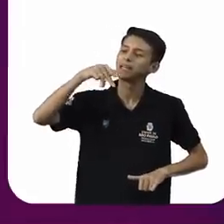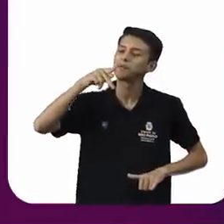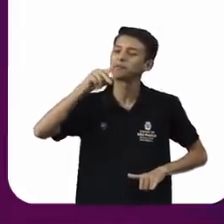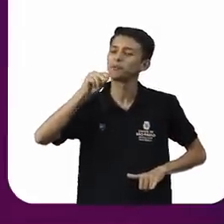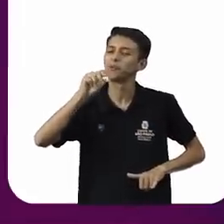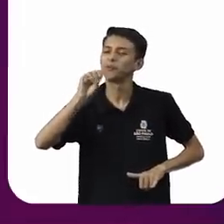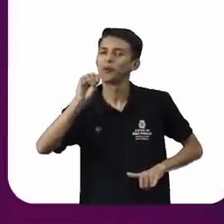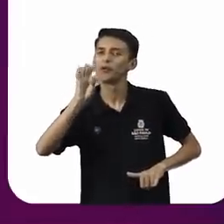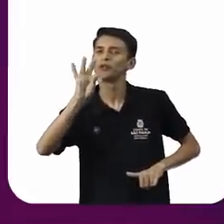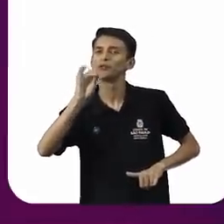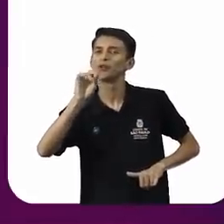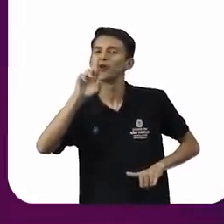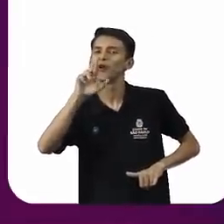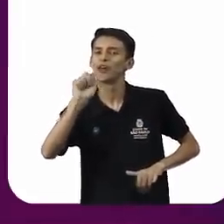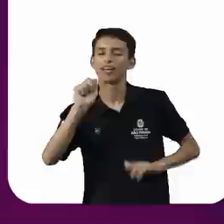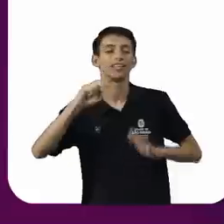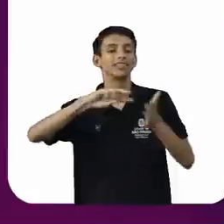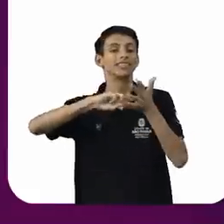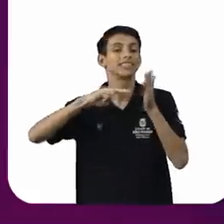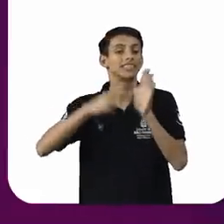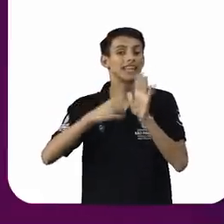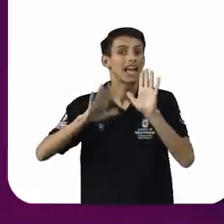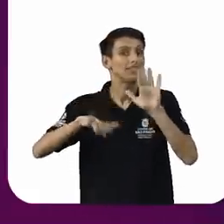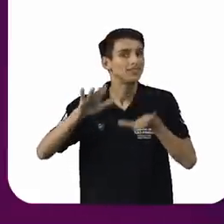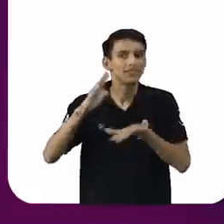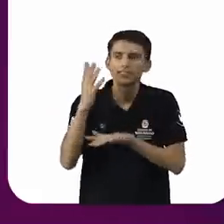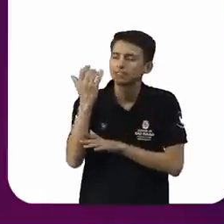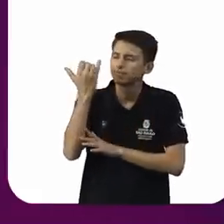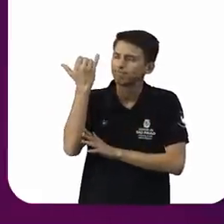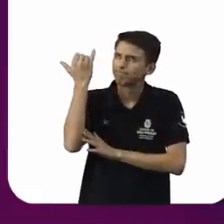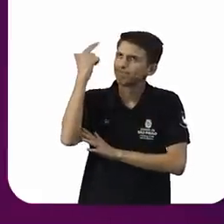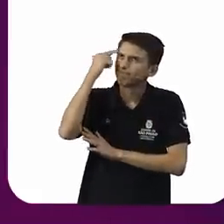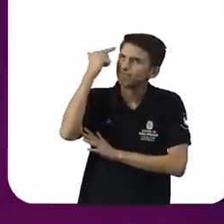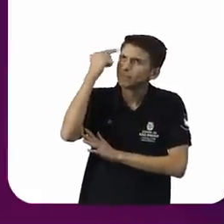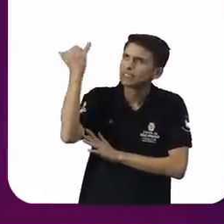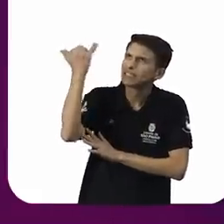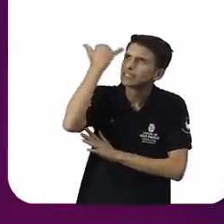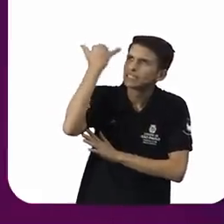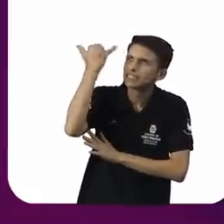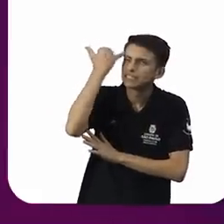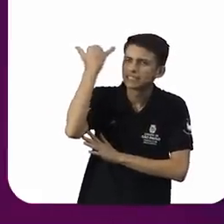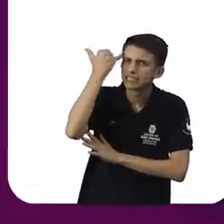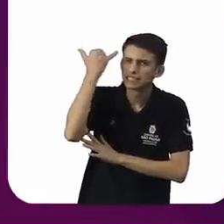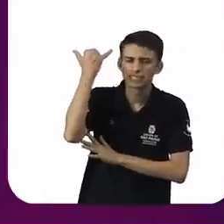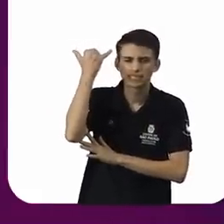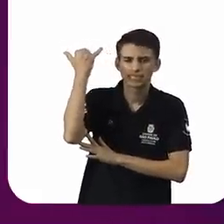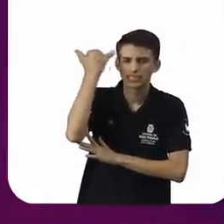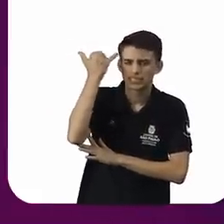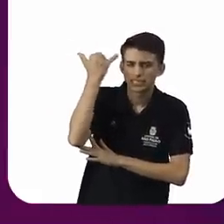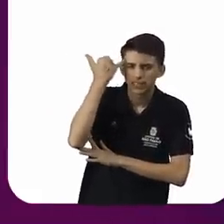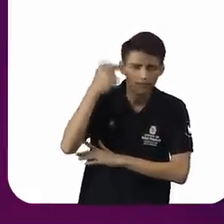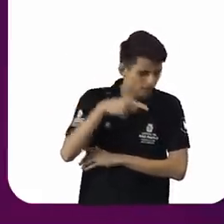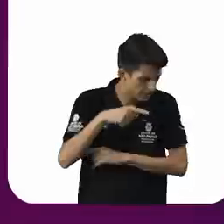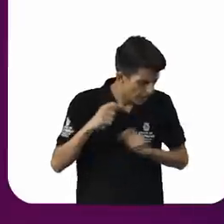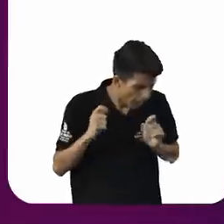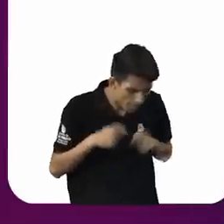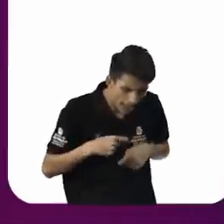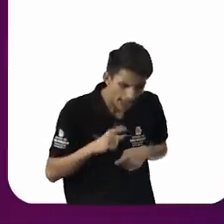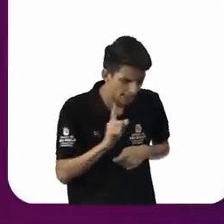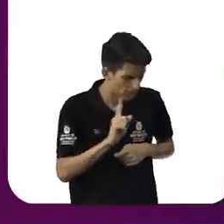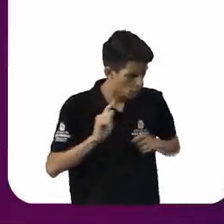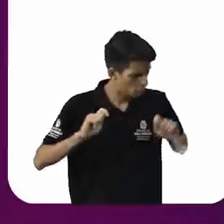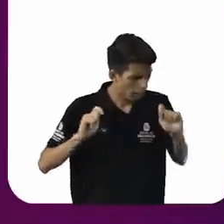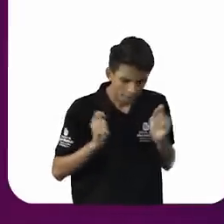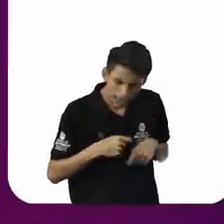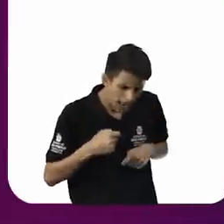naquela vozinha interna que nos sabota e que fica nos dizendo que nós não somos competentes o suficiente para realizar